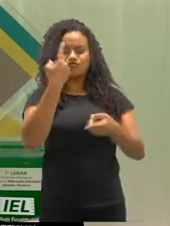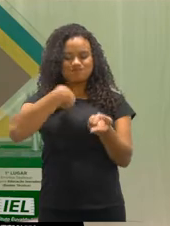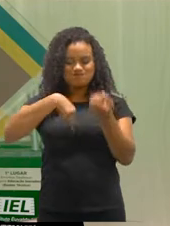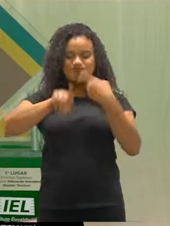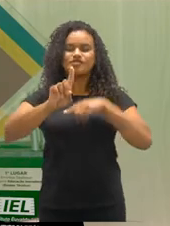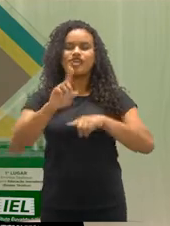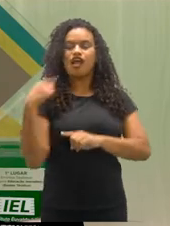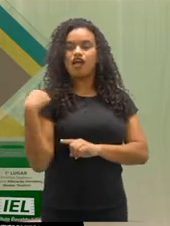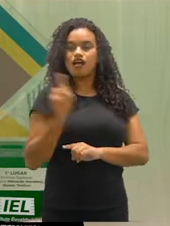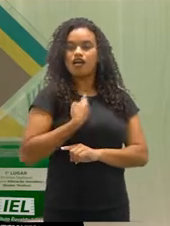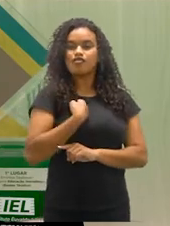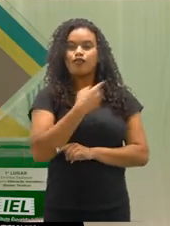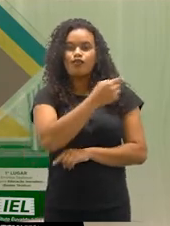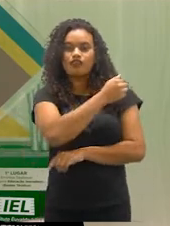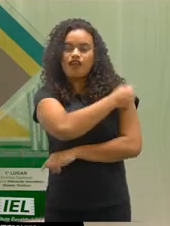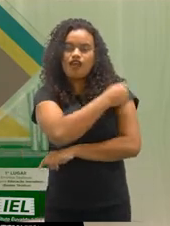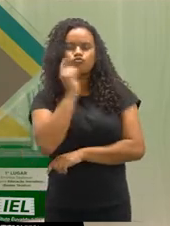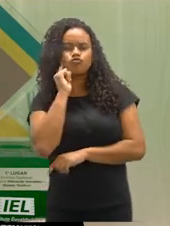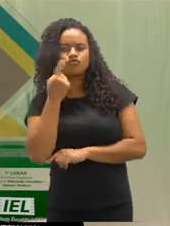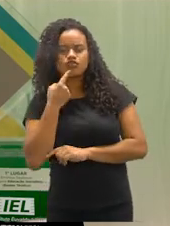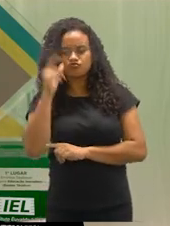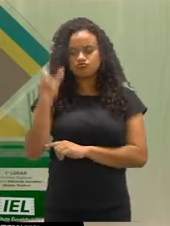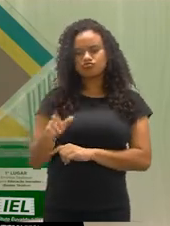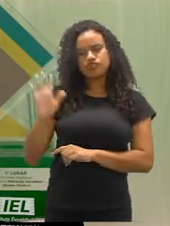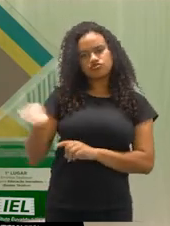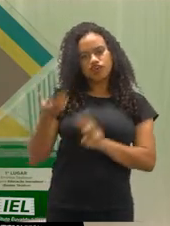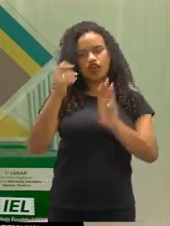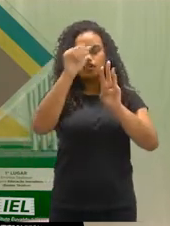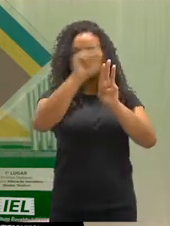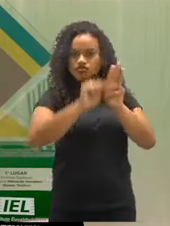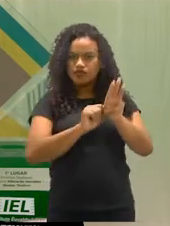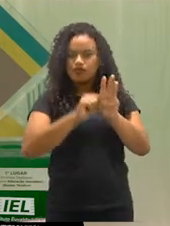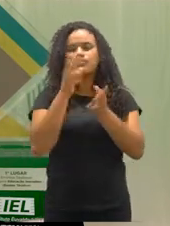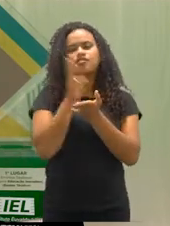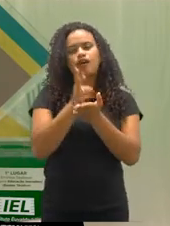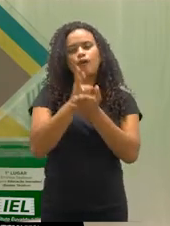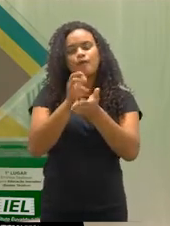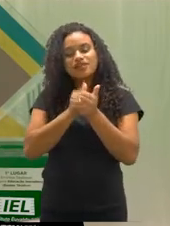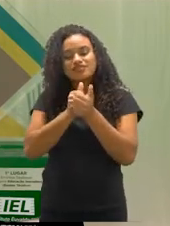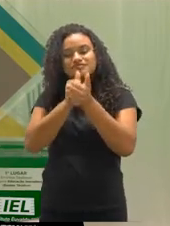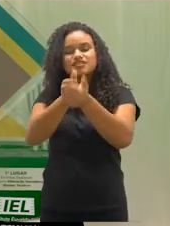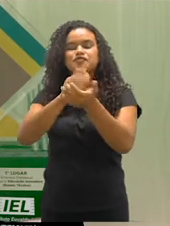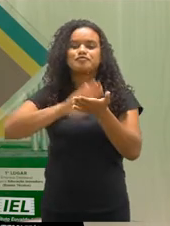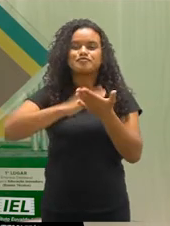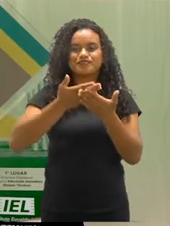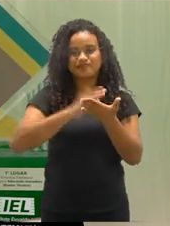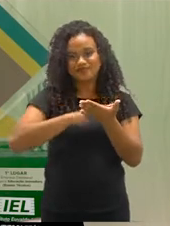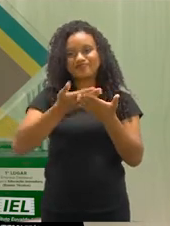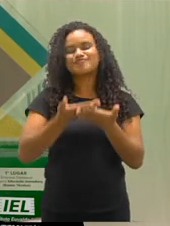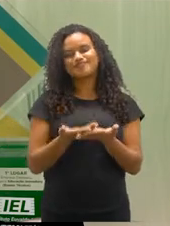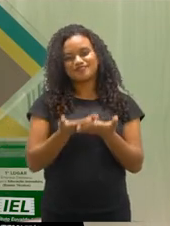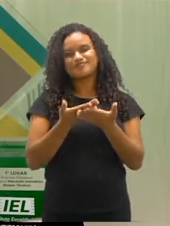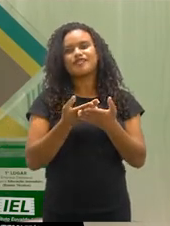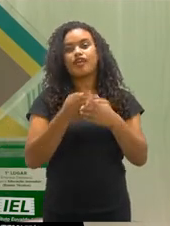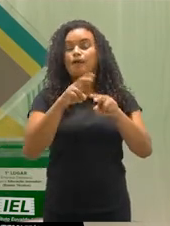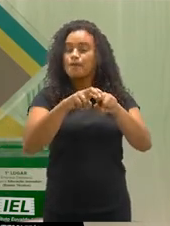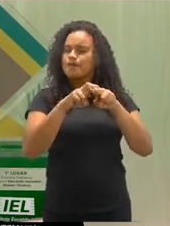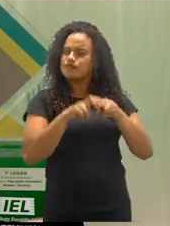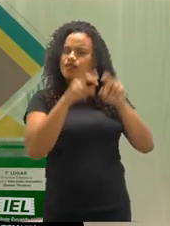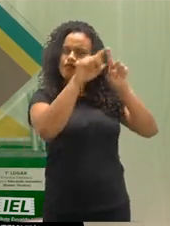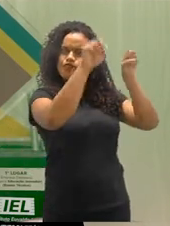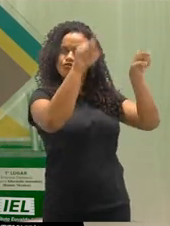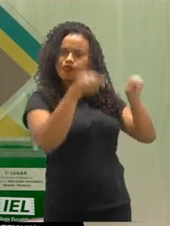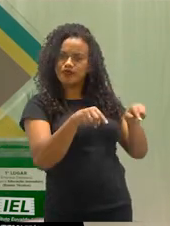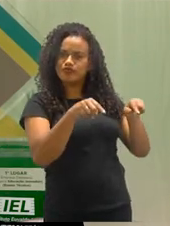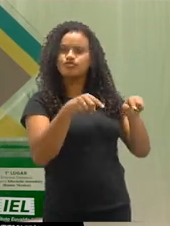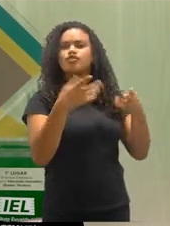das nossas estudantes, que é surda, está no seu terceiro mês de estágio, sendo acompanhada integralmente por nossos tradutores internos de